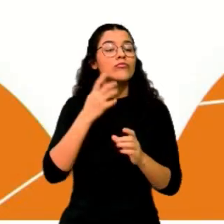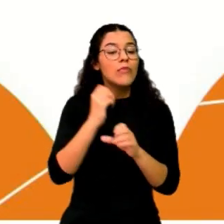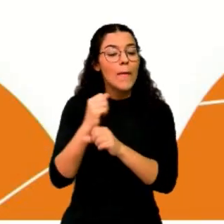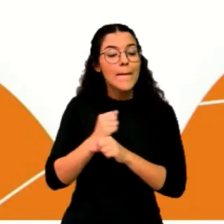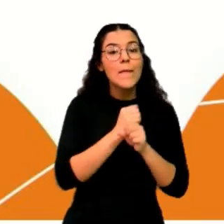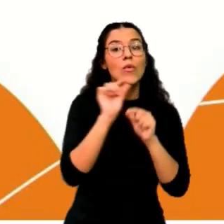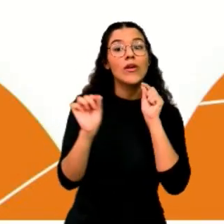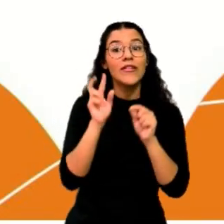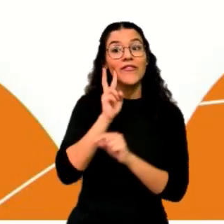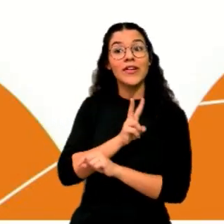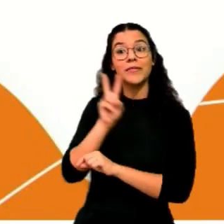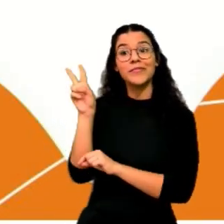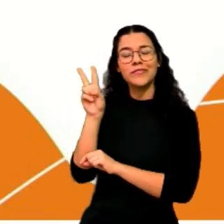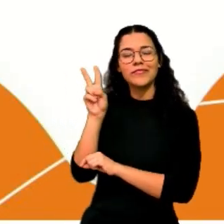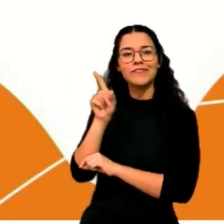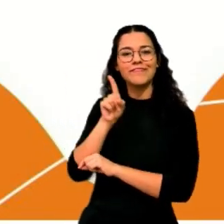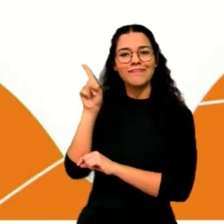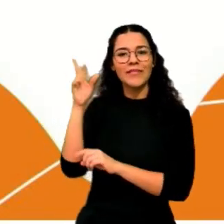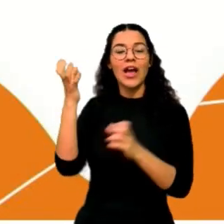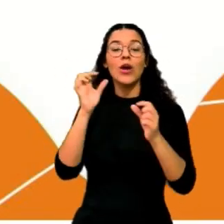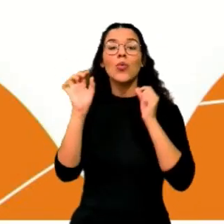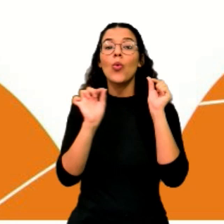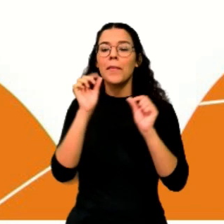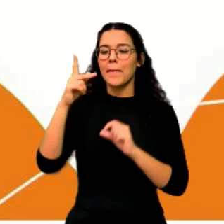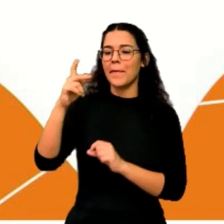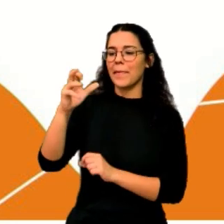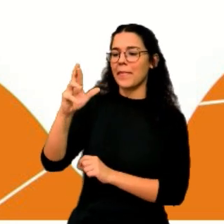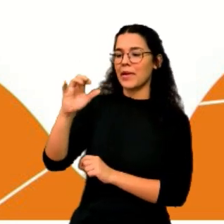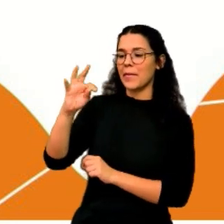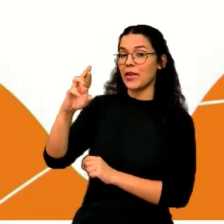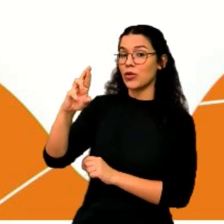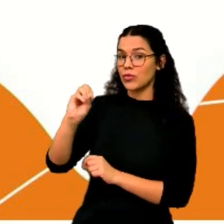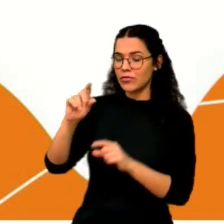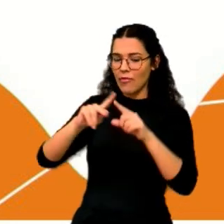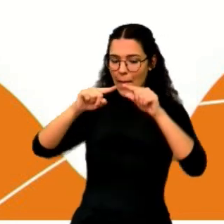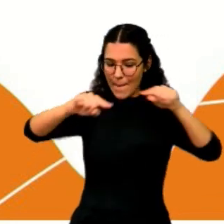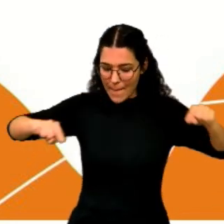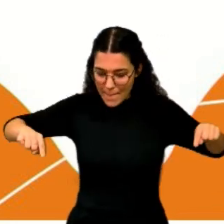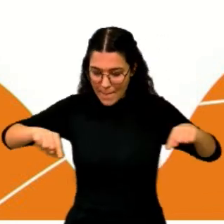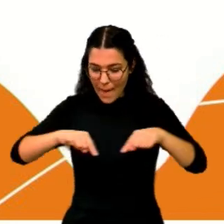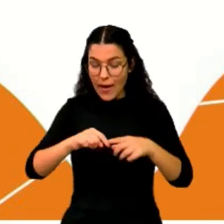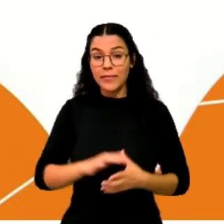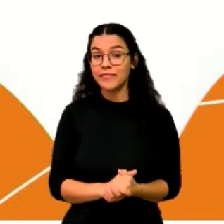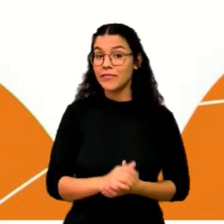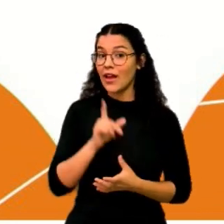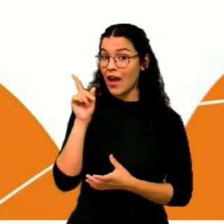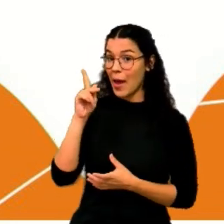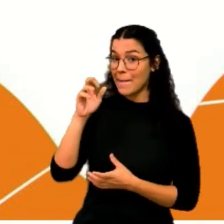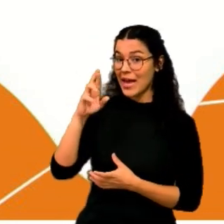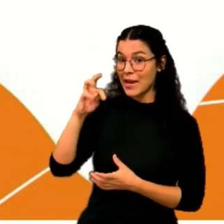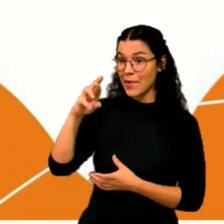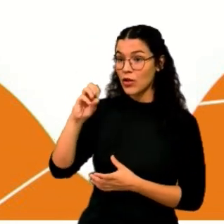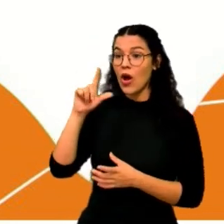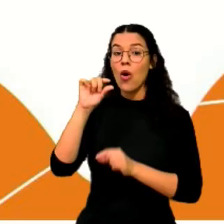bem tranquilo. Ele quer o perímetro desta região. E como a gente bem sabe, o perímetro é a